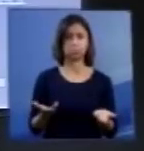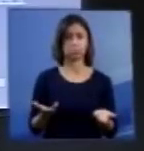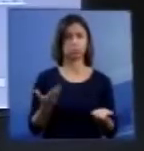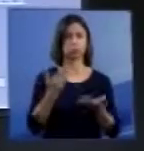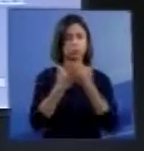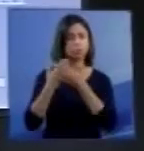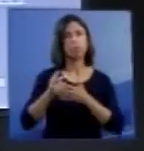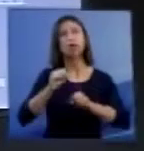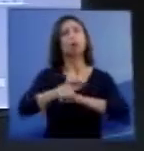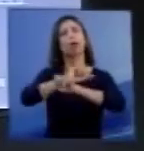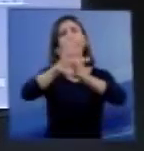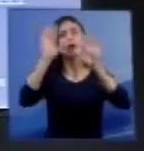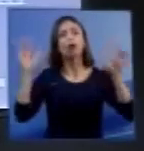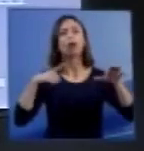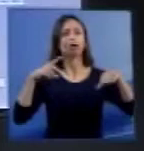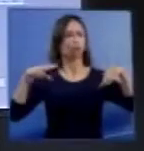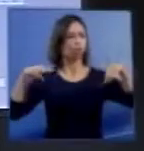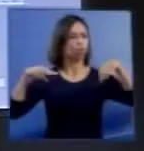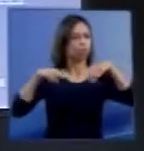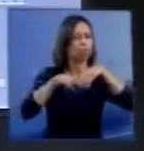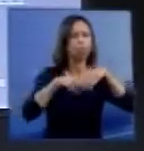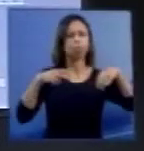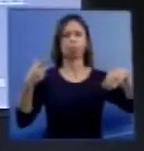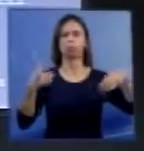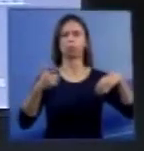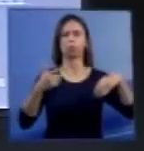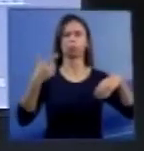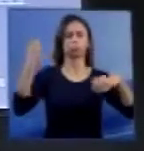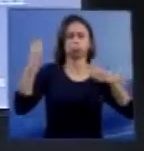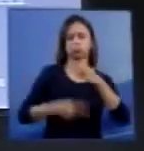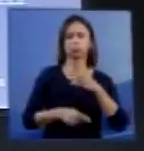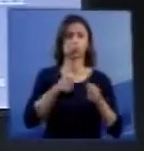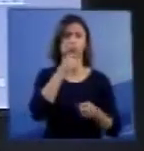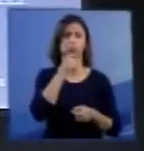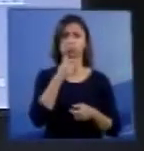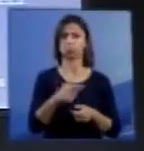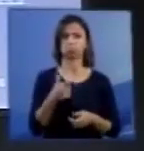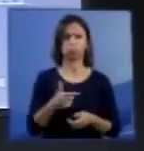Estudos com ressonância nuclear magnética funcional ou estudos mais aprofundados.